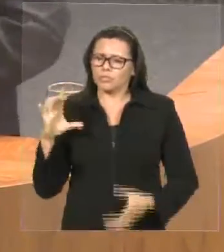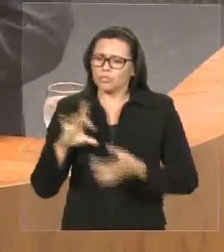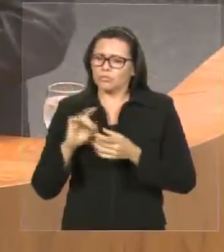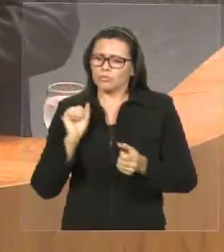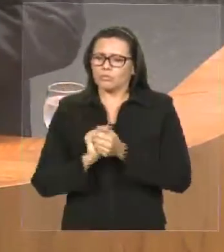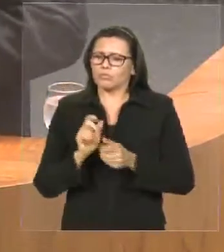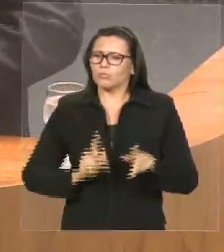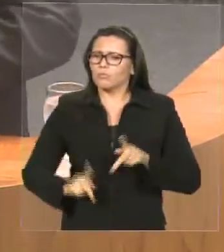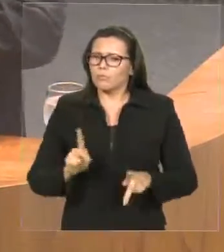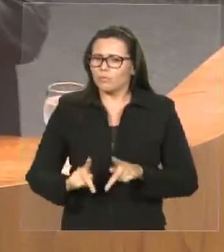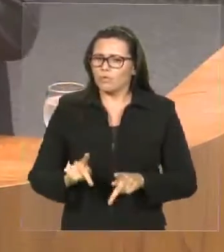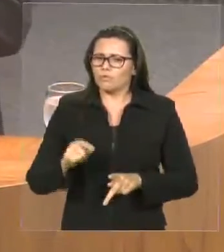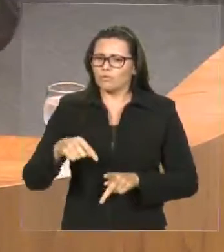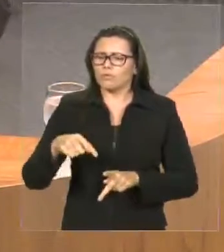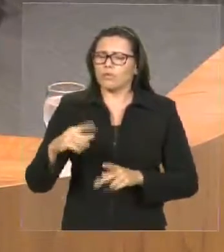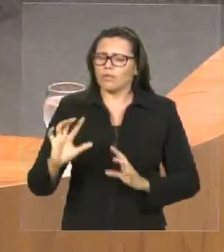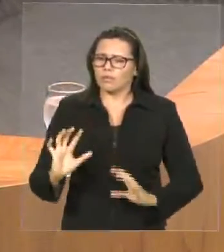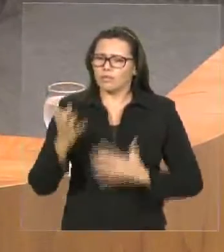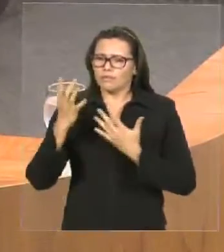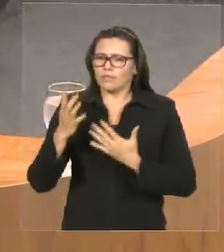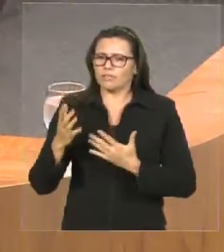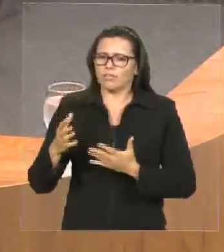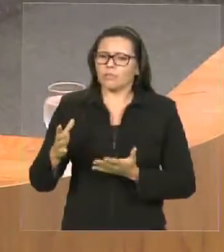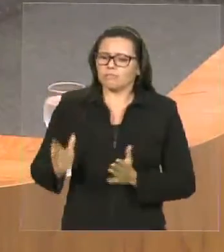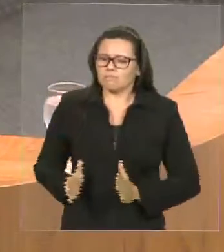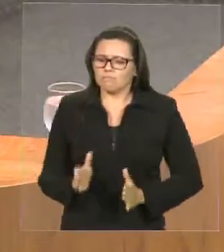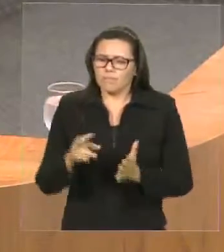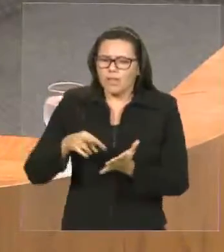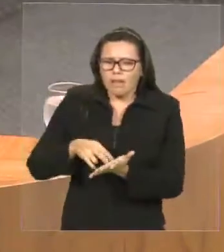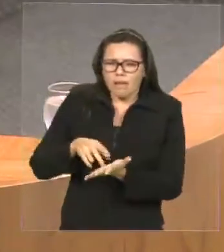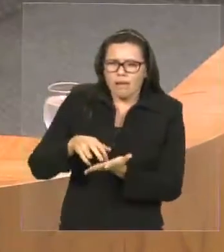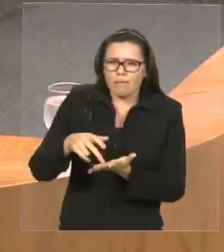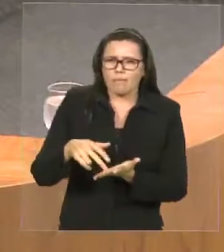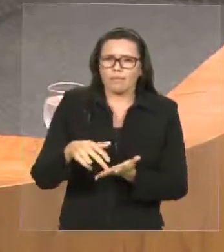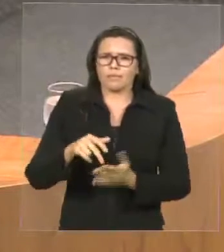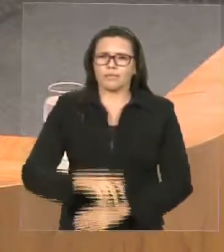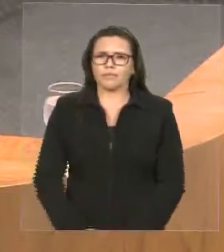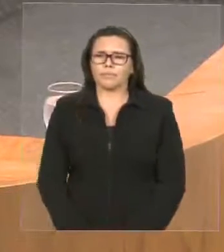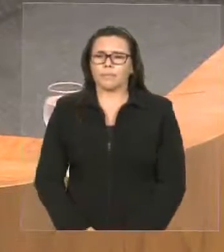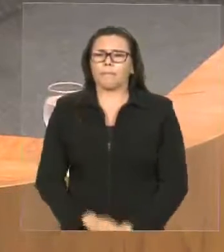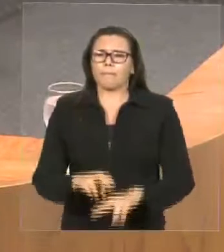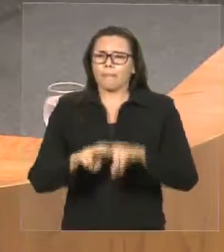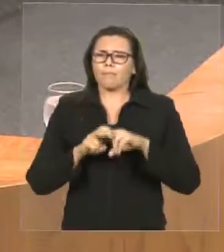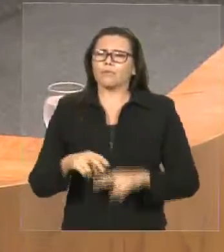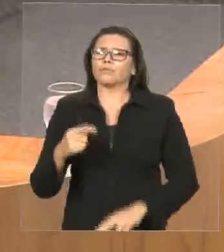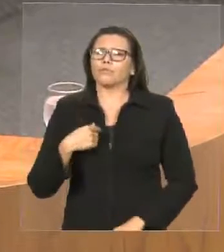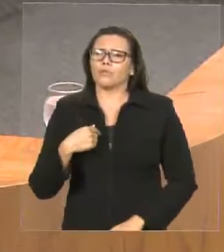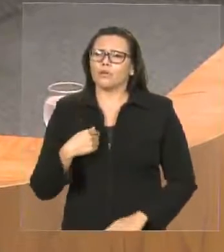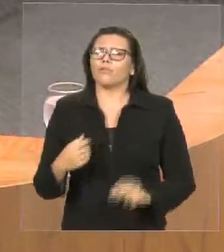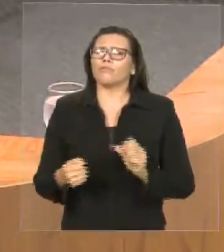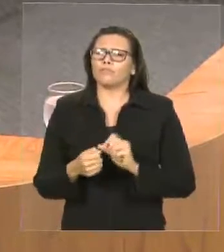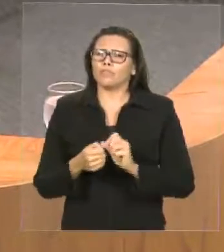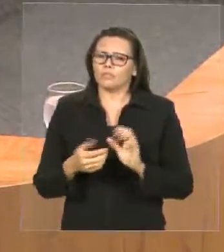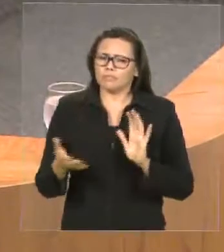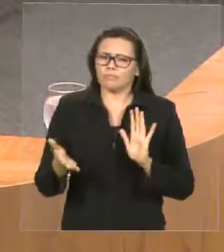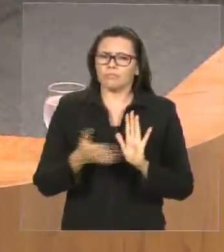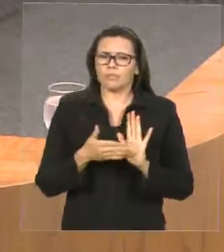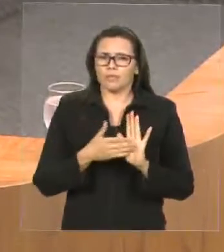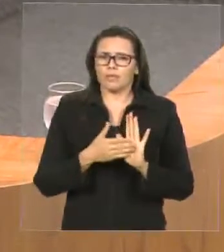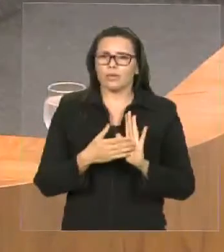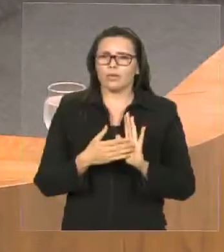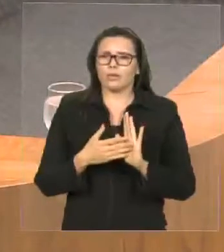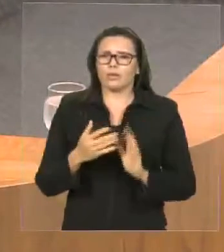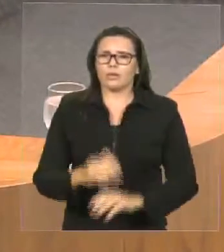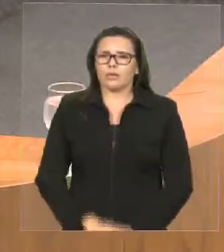aí, nós criamos, criamos não, nós iremos, nós entramos com a proposição de homenagear o Padre José Geraldo com